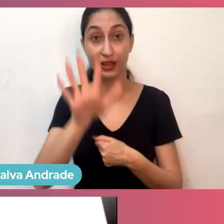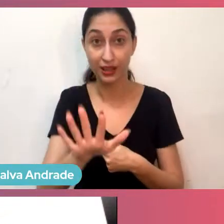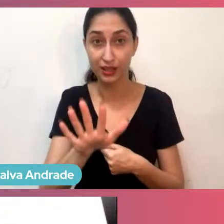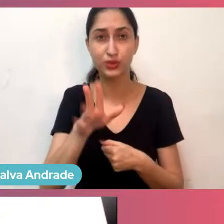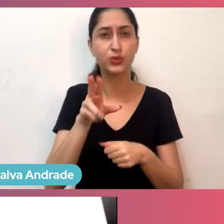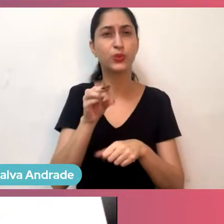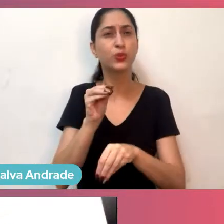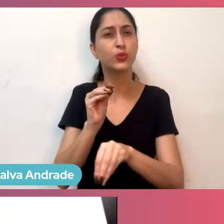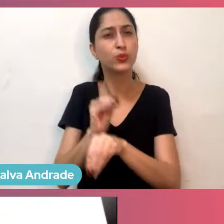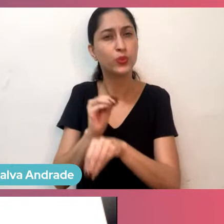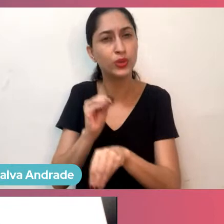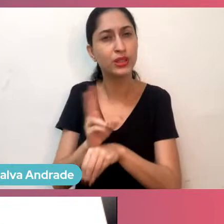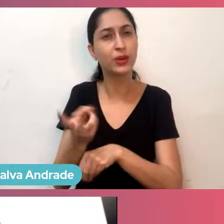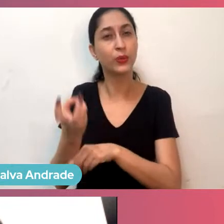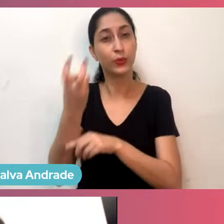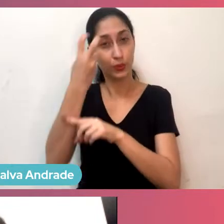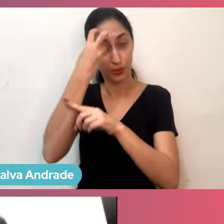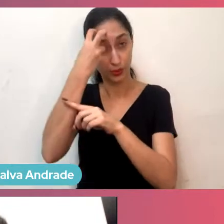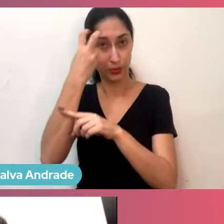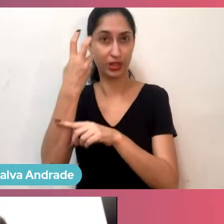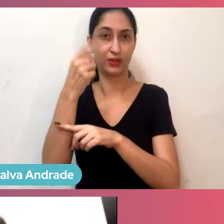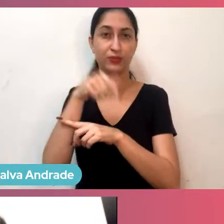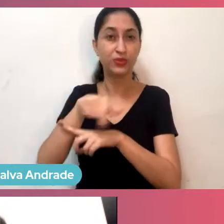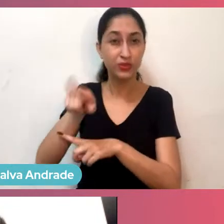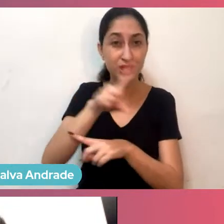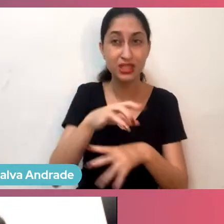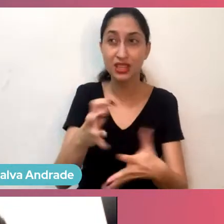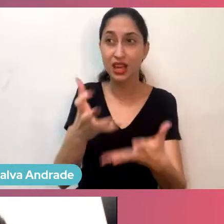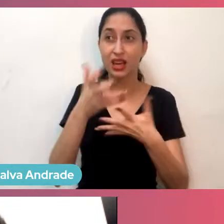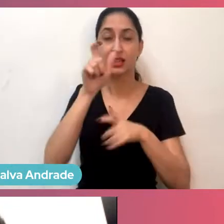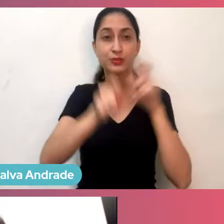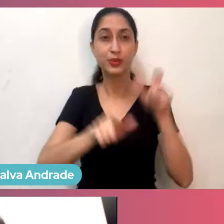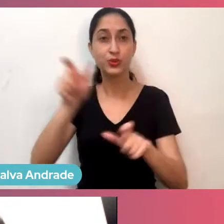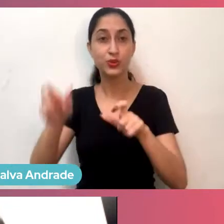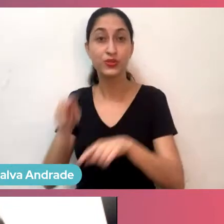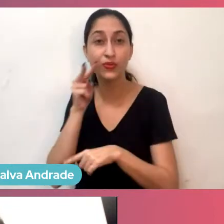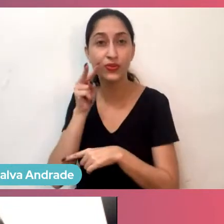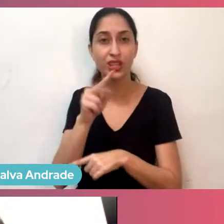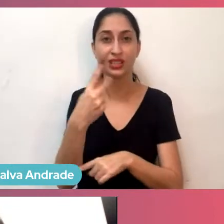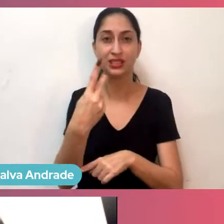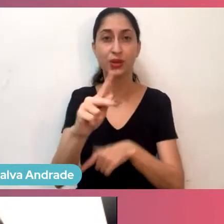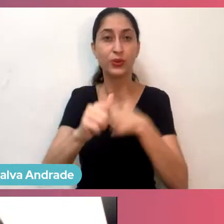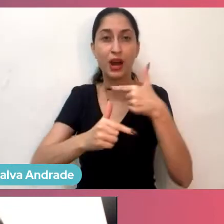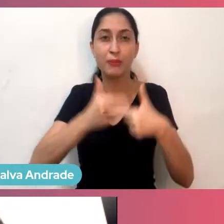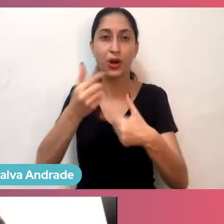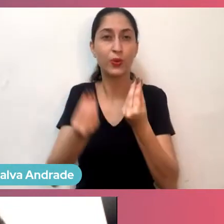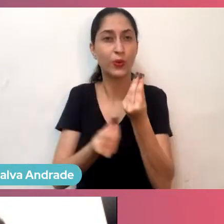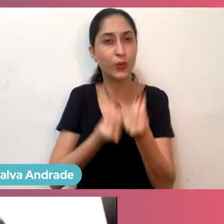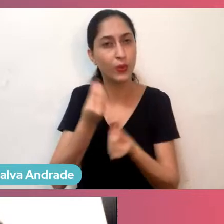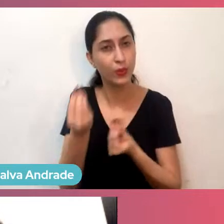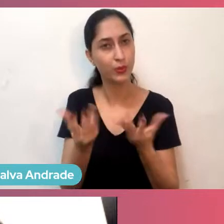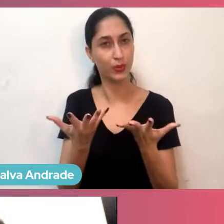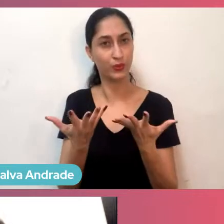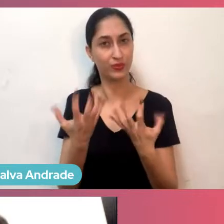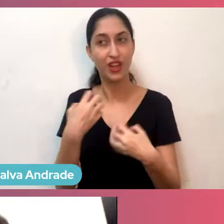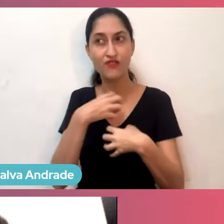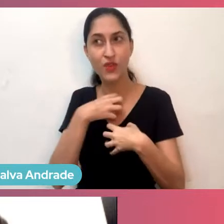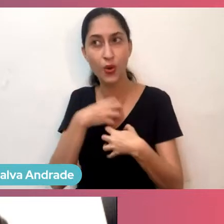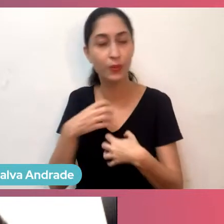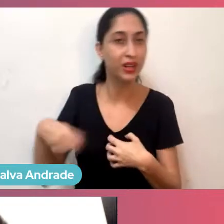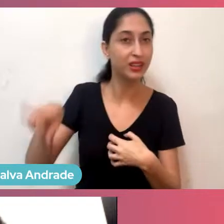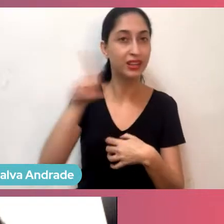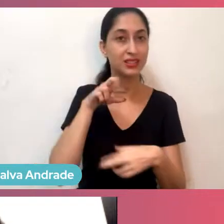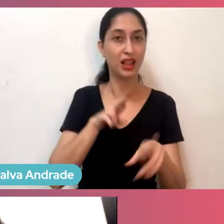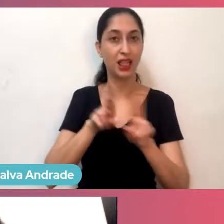da cultura, da forma como vocês querem que as pessoas enxerguem o negócio de vocês, da forma como eles lidam com os